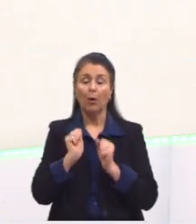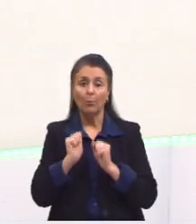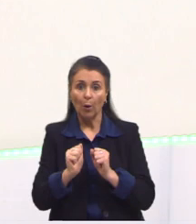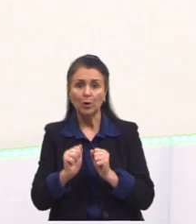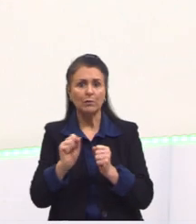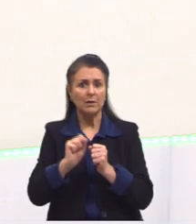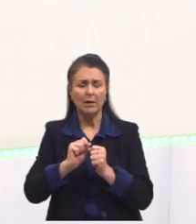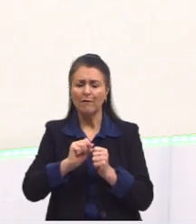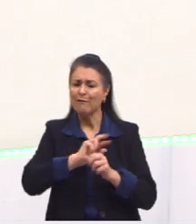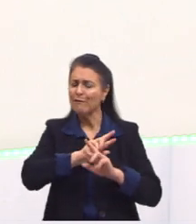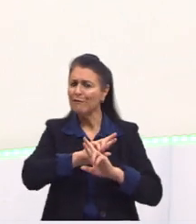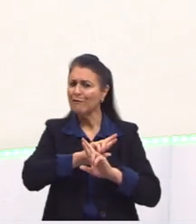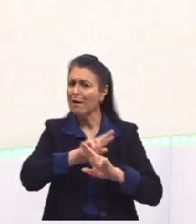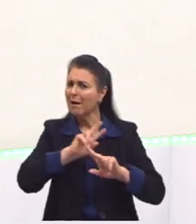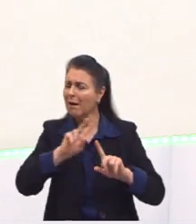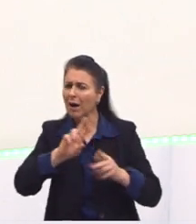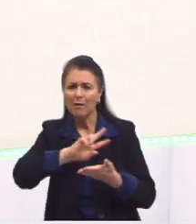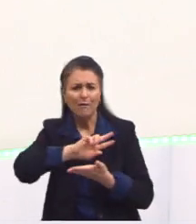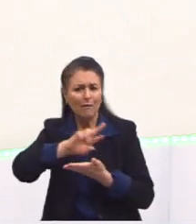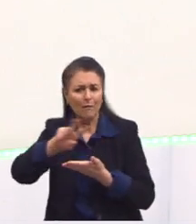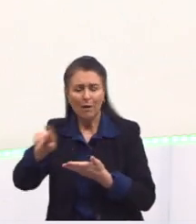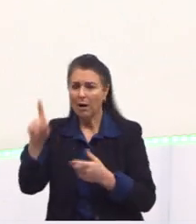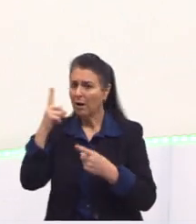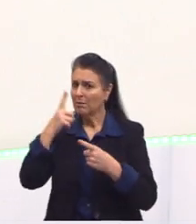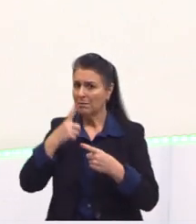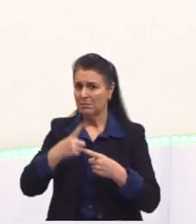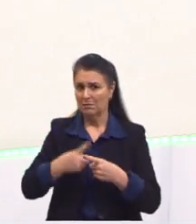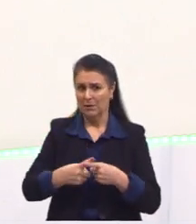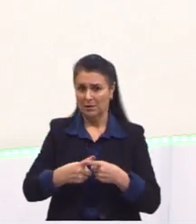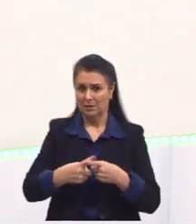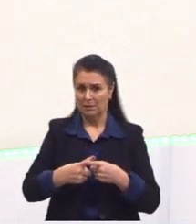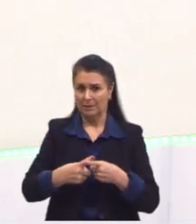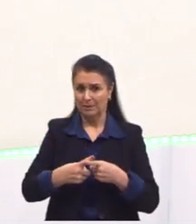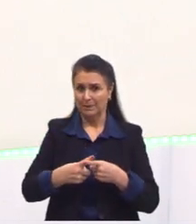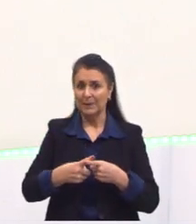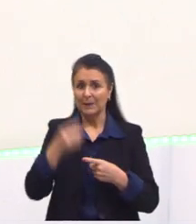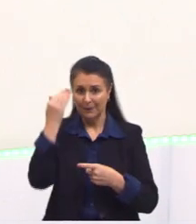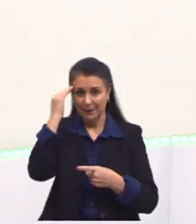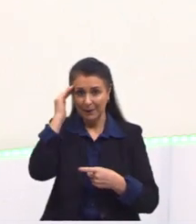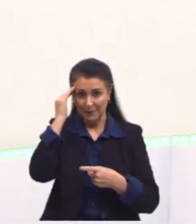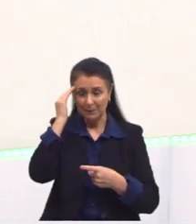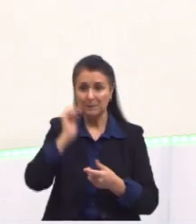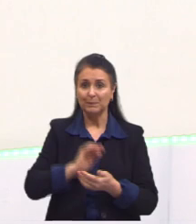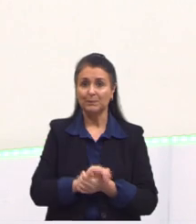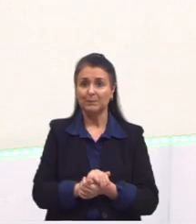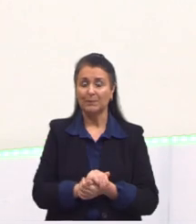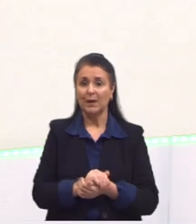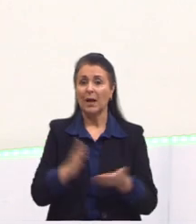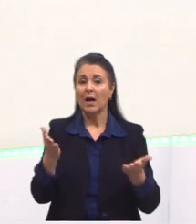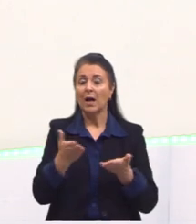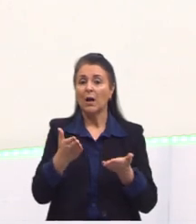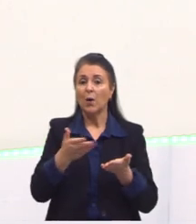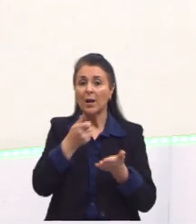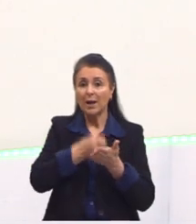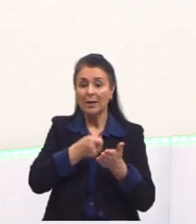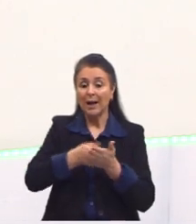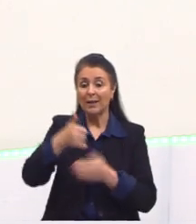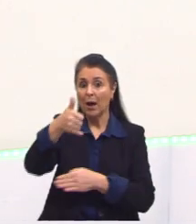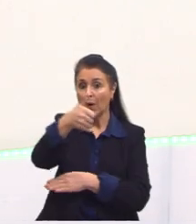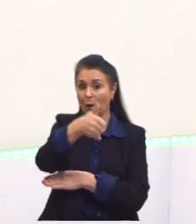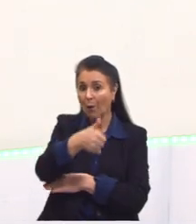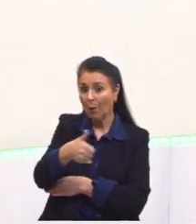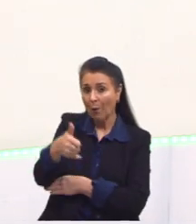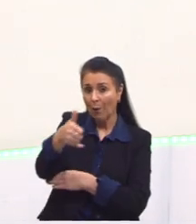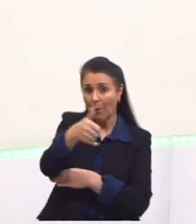dar certo. Provavelmente, o detergente é muito próximo da água e aconteceu essa mistura aqui. Agora, vamos tentar colocar o óleo para ver o que vai